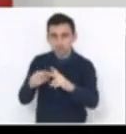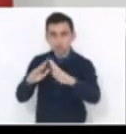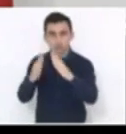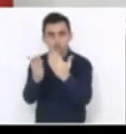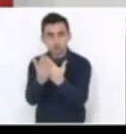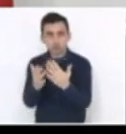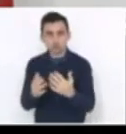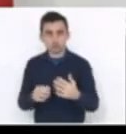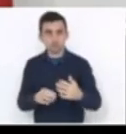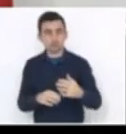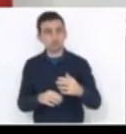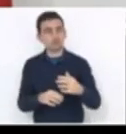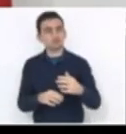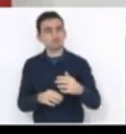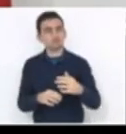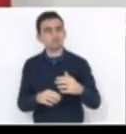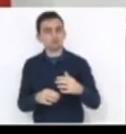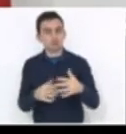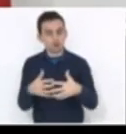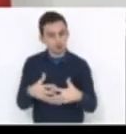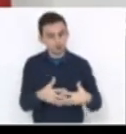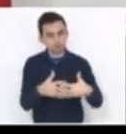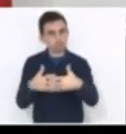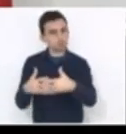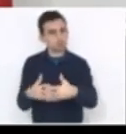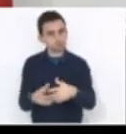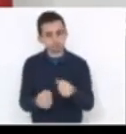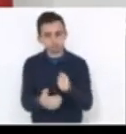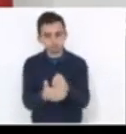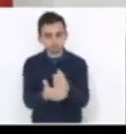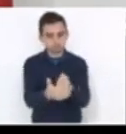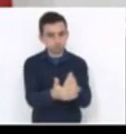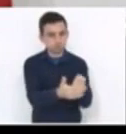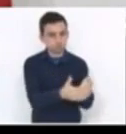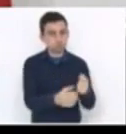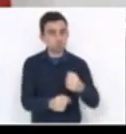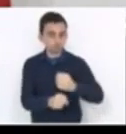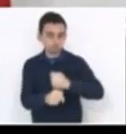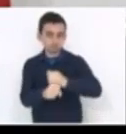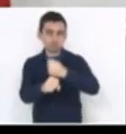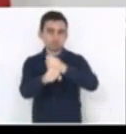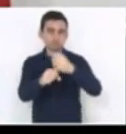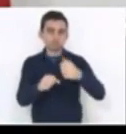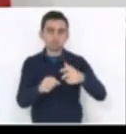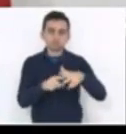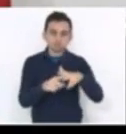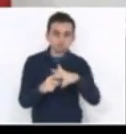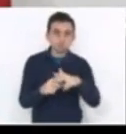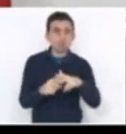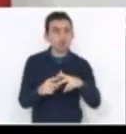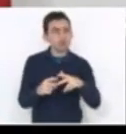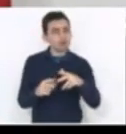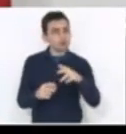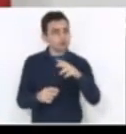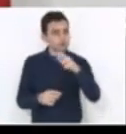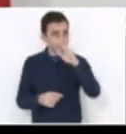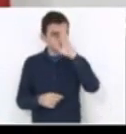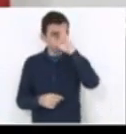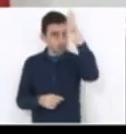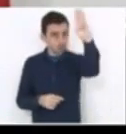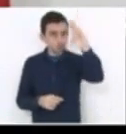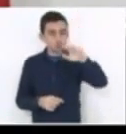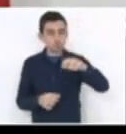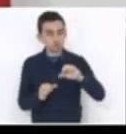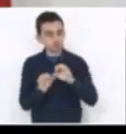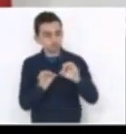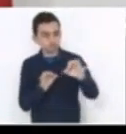trator, numa ambulância, em obras essenciais no interior de Santa Catarina. Porque o parlamentar conhece